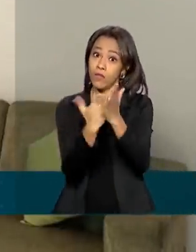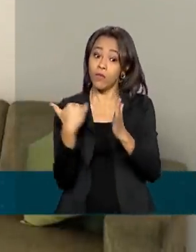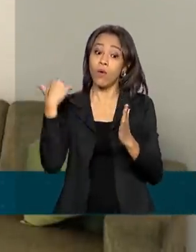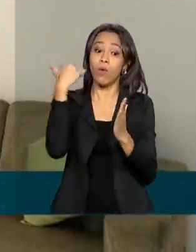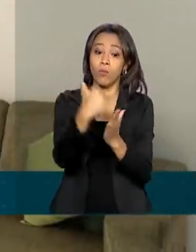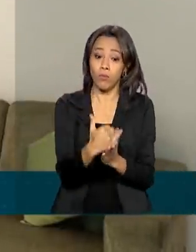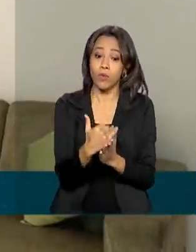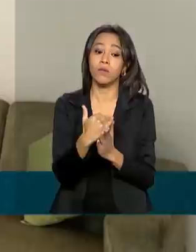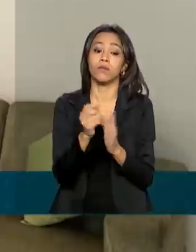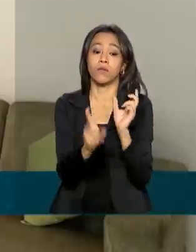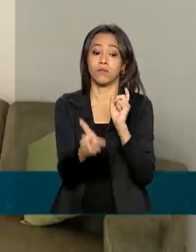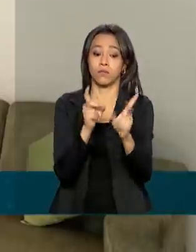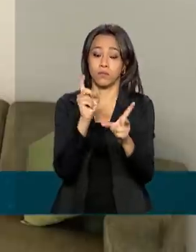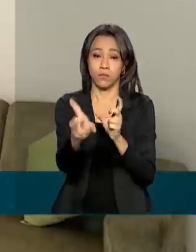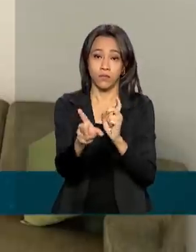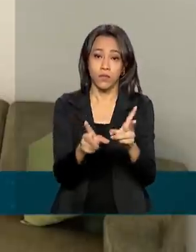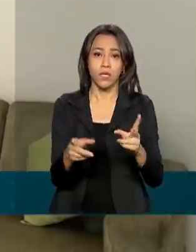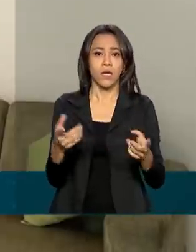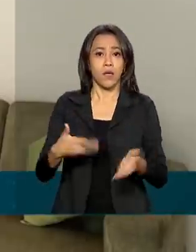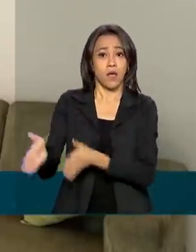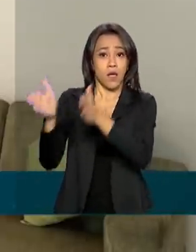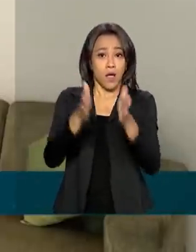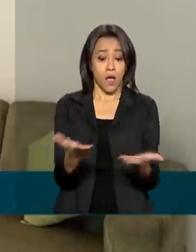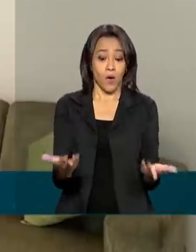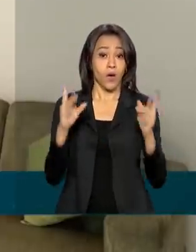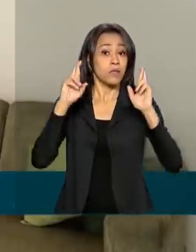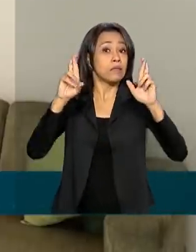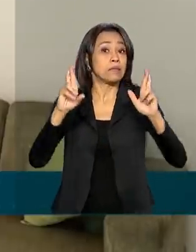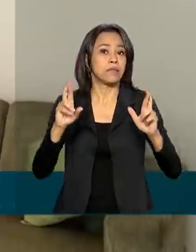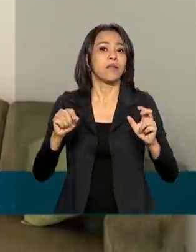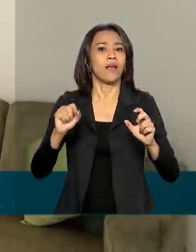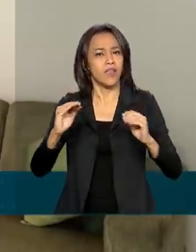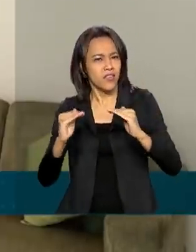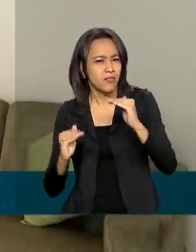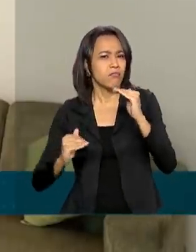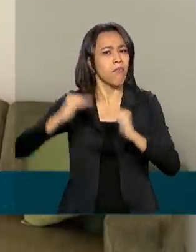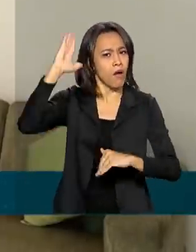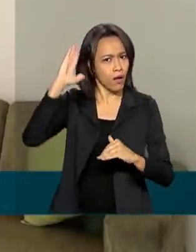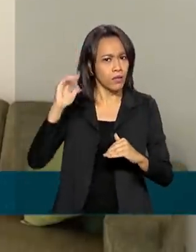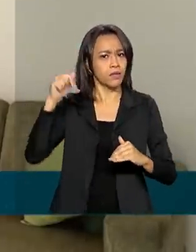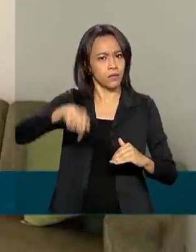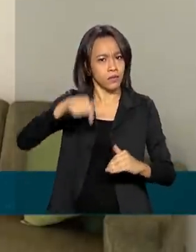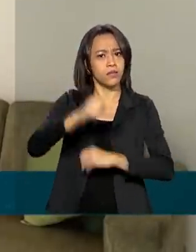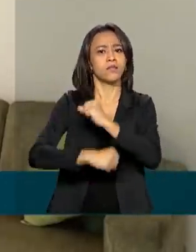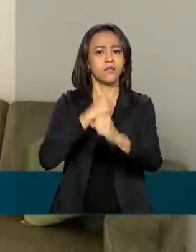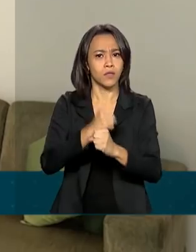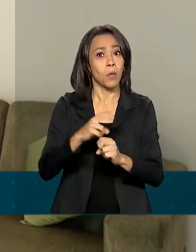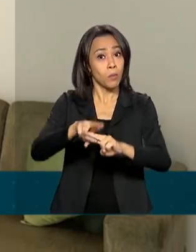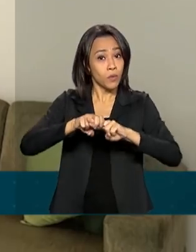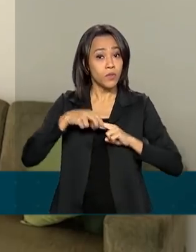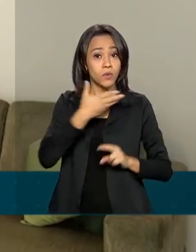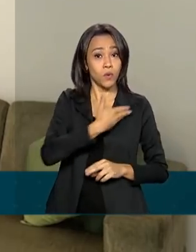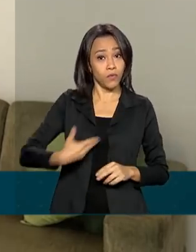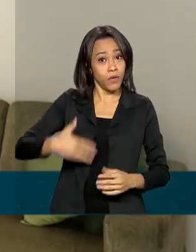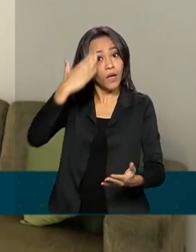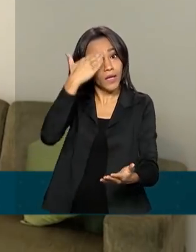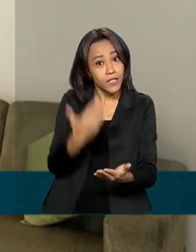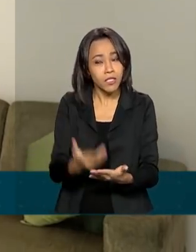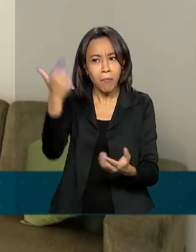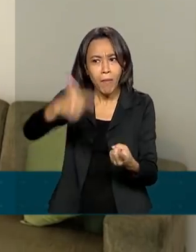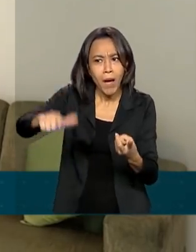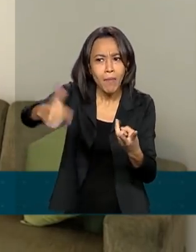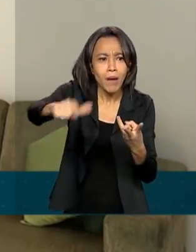comércio. A expectativa para essa segunda edição é superar esse número. Para isso, o governo aposta na adesão do